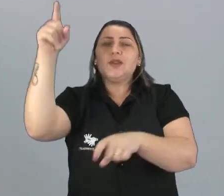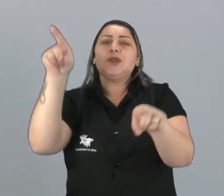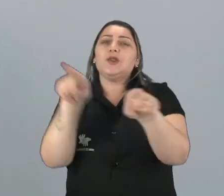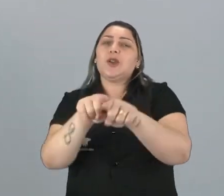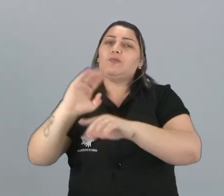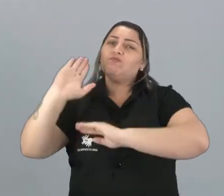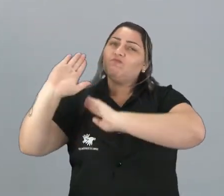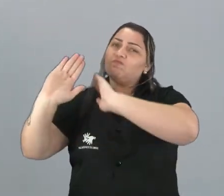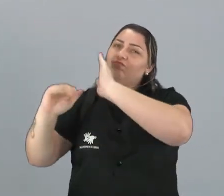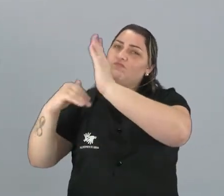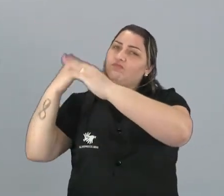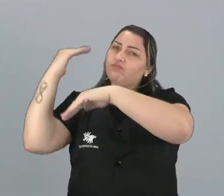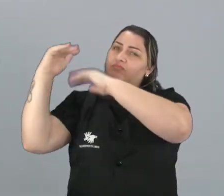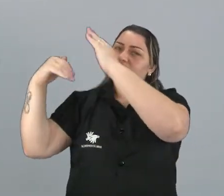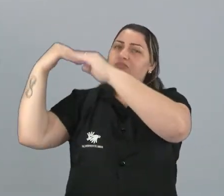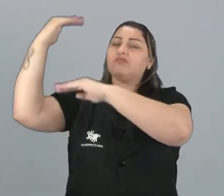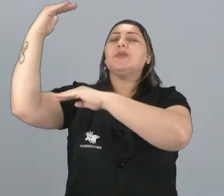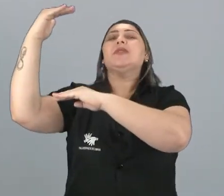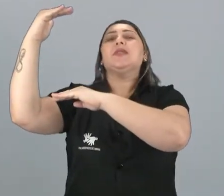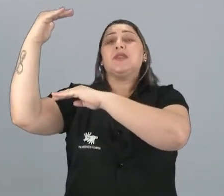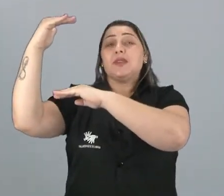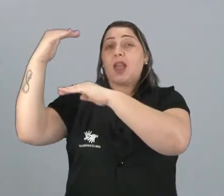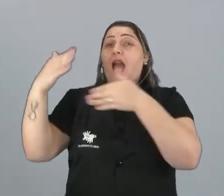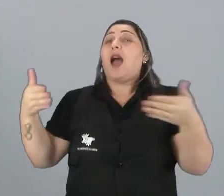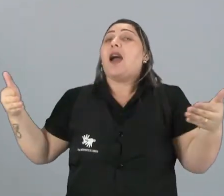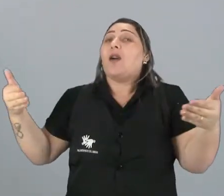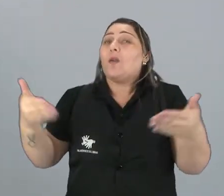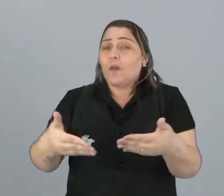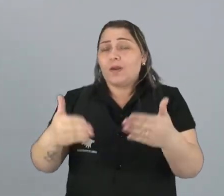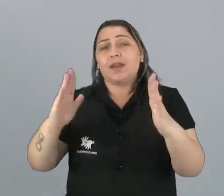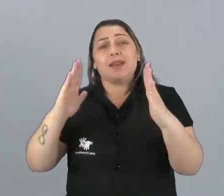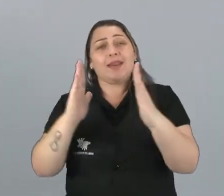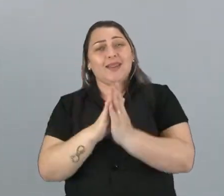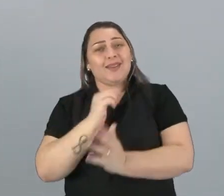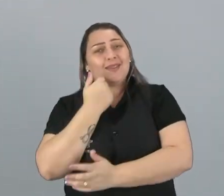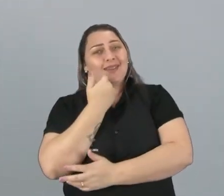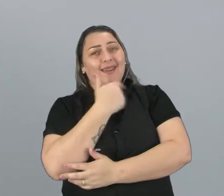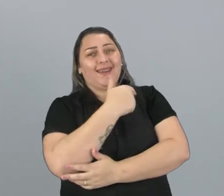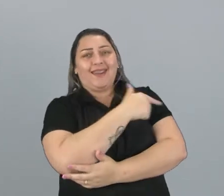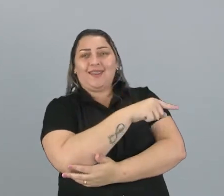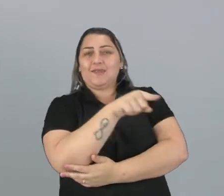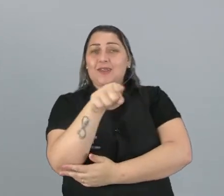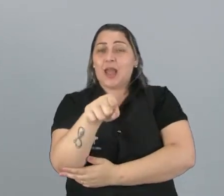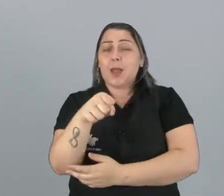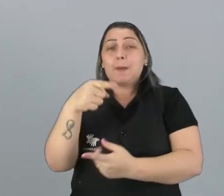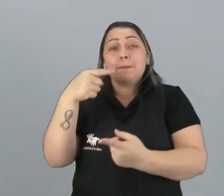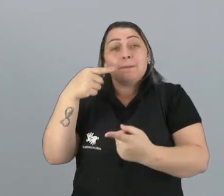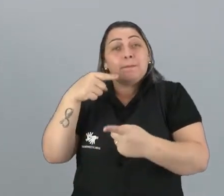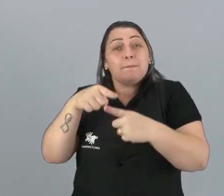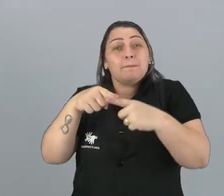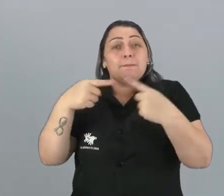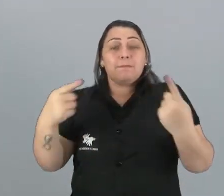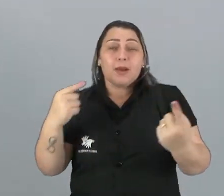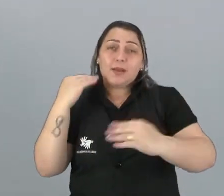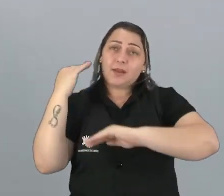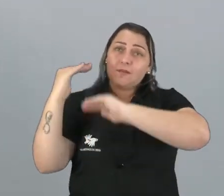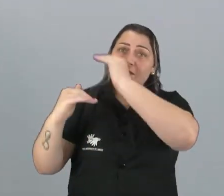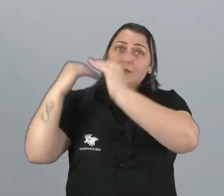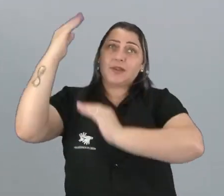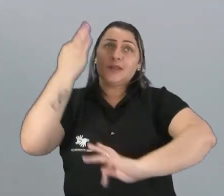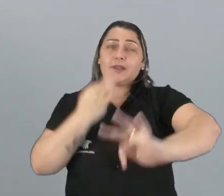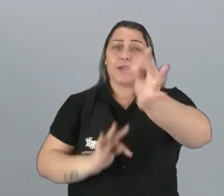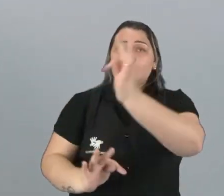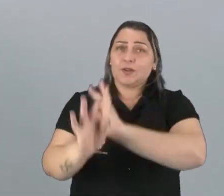evoluindo ao longo do tempo e que se for citar agora, talvez em casa vão até rir de você. Mas é uma evolução da tecnologia.